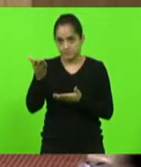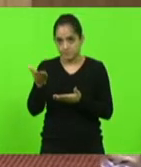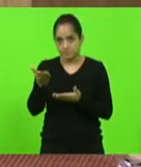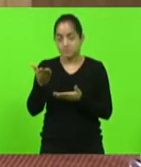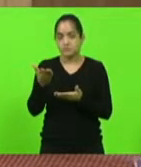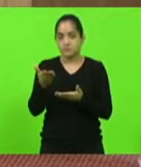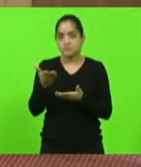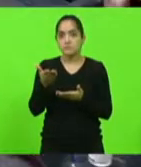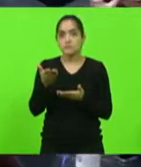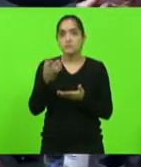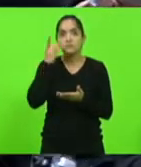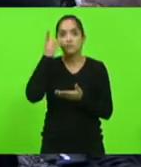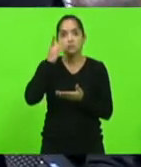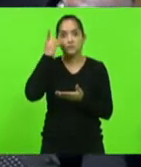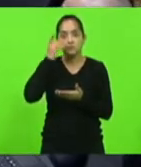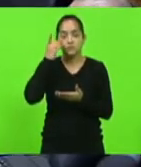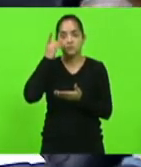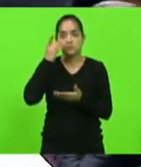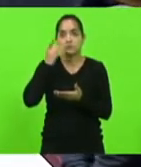deputadas,